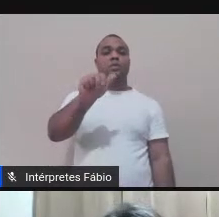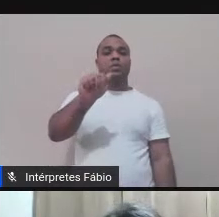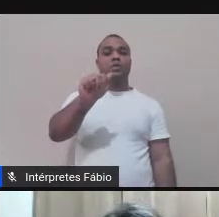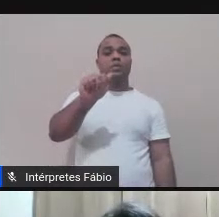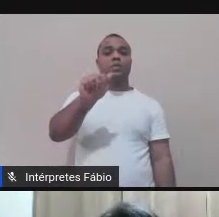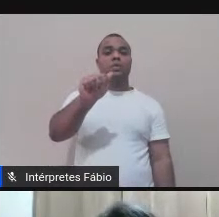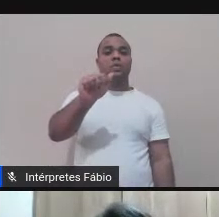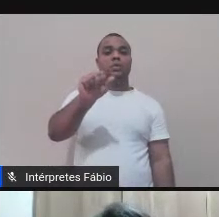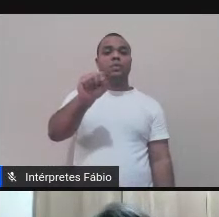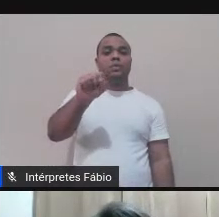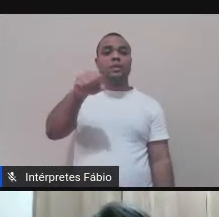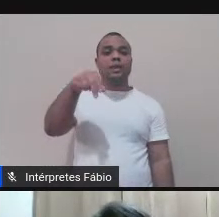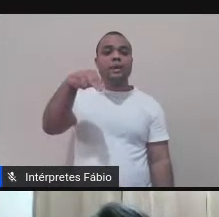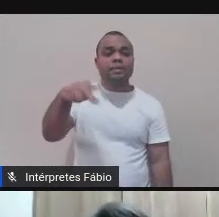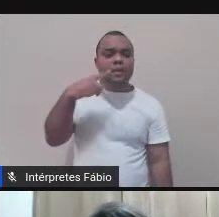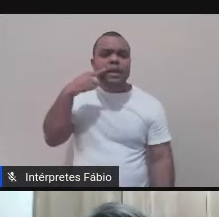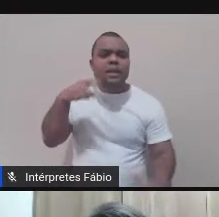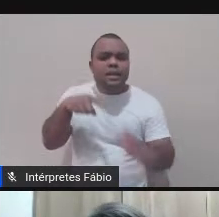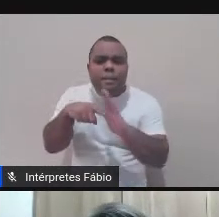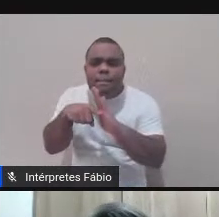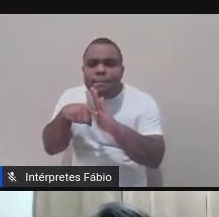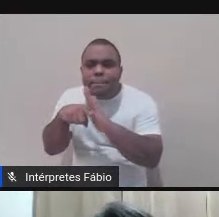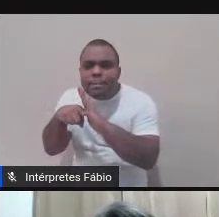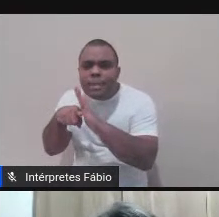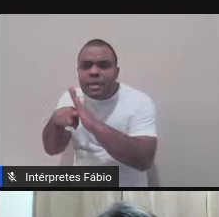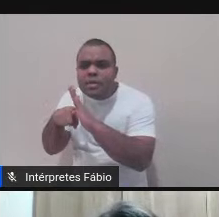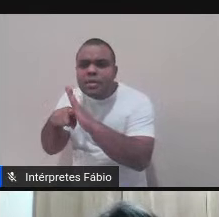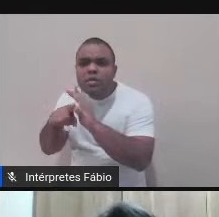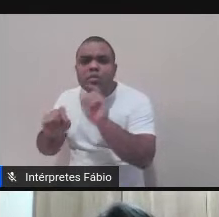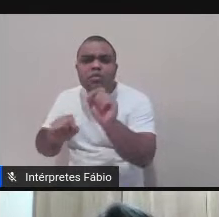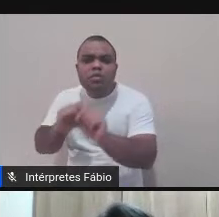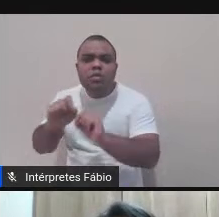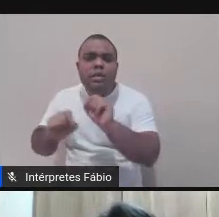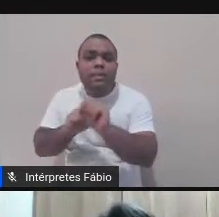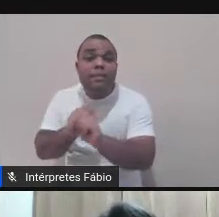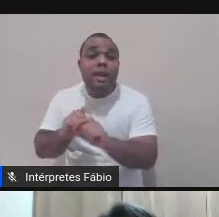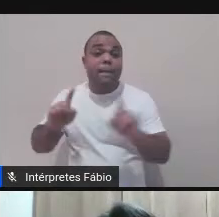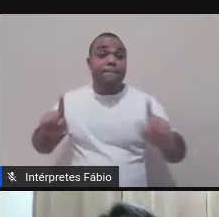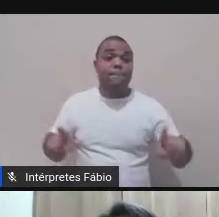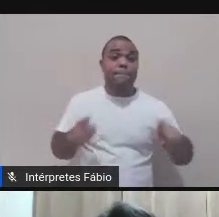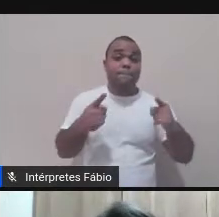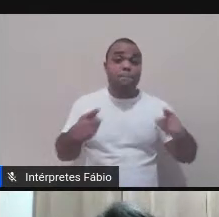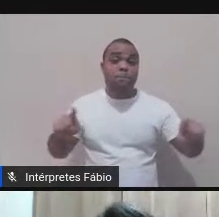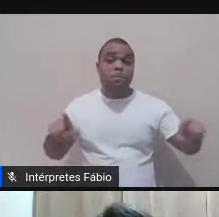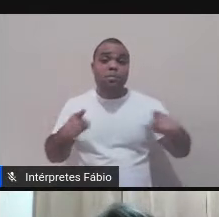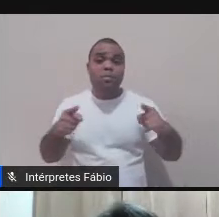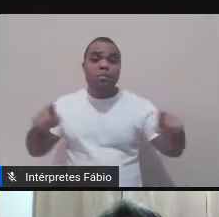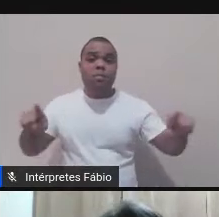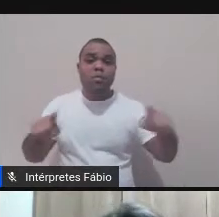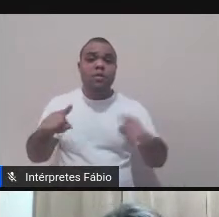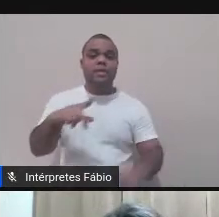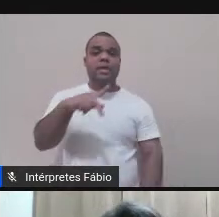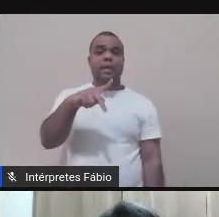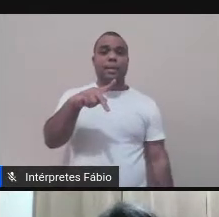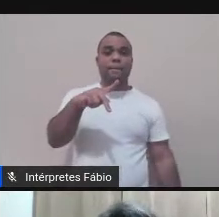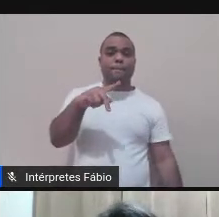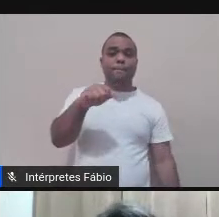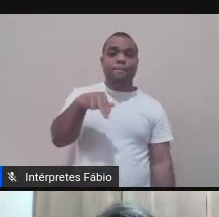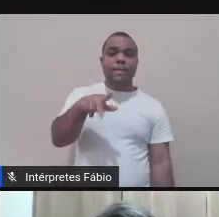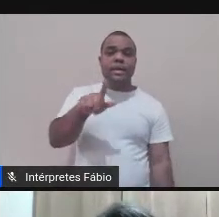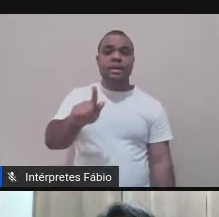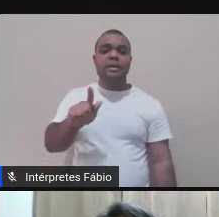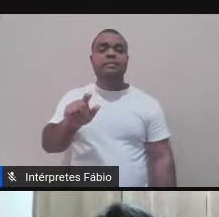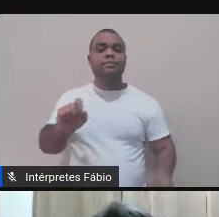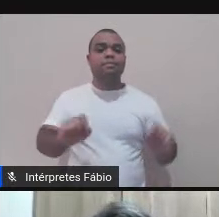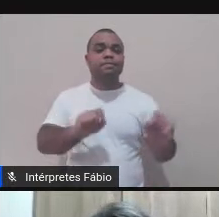música punk na construção do protagonista de um romance da premiada autora Jennifer Egan. E também pela